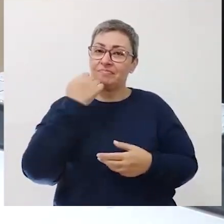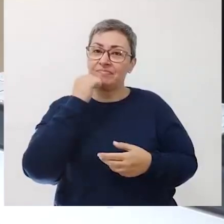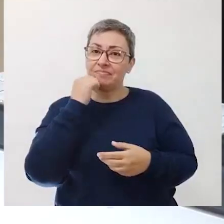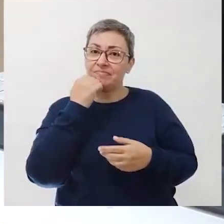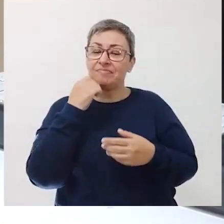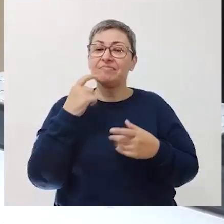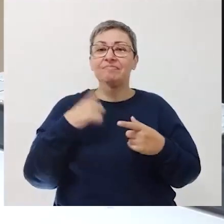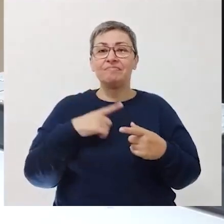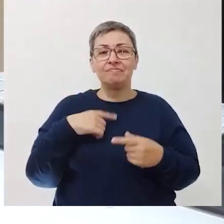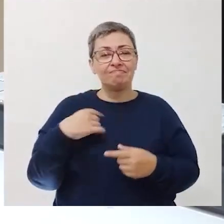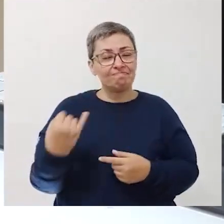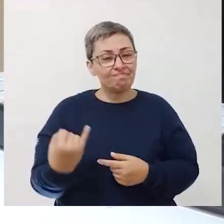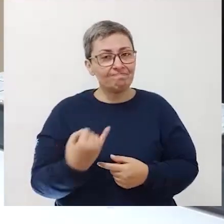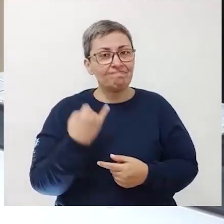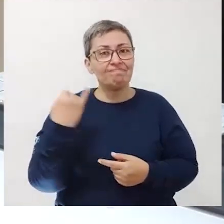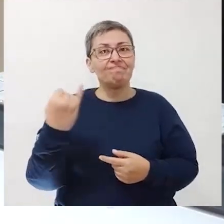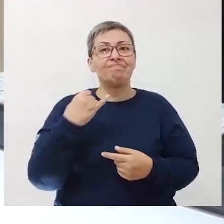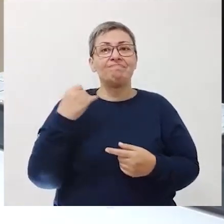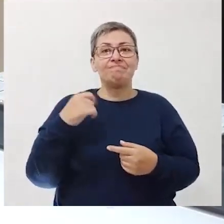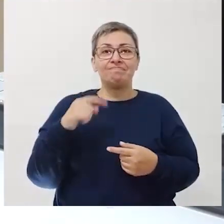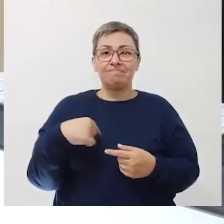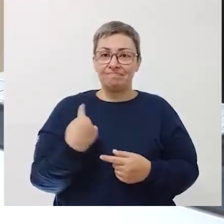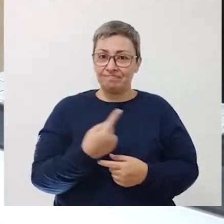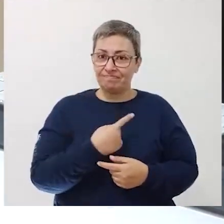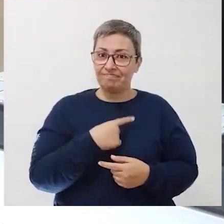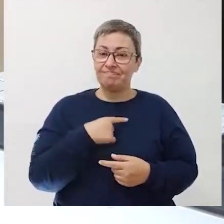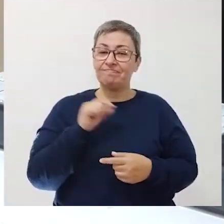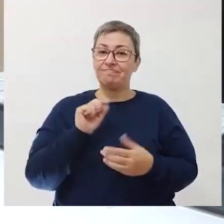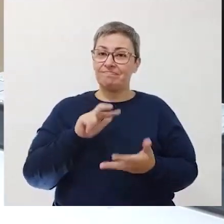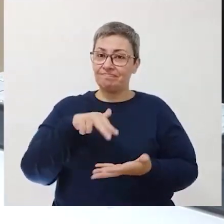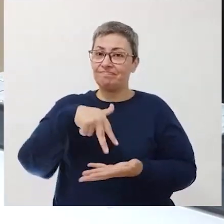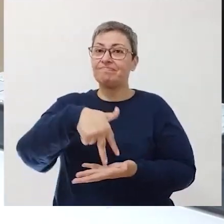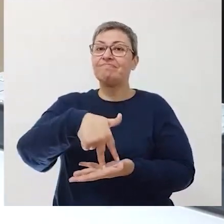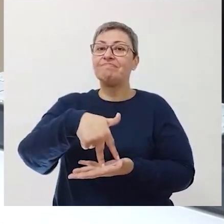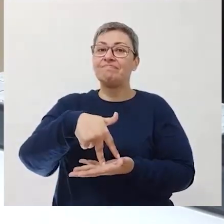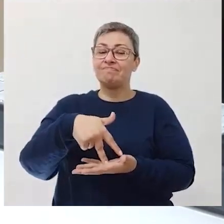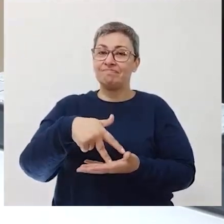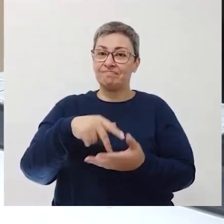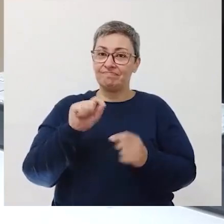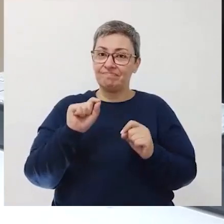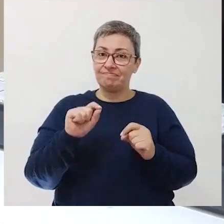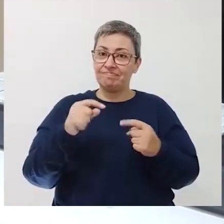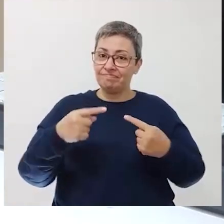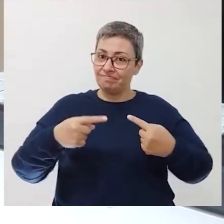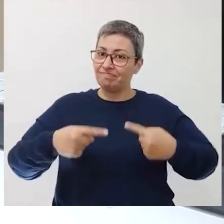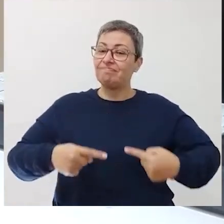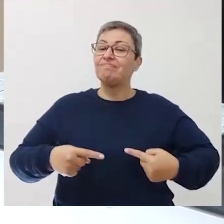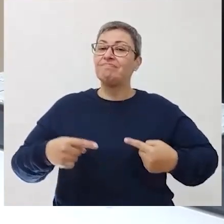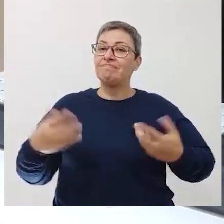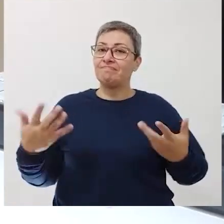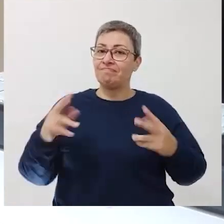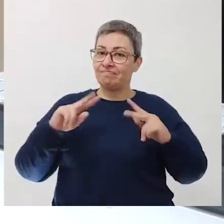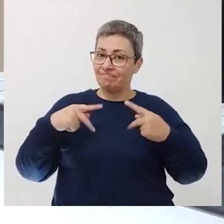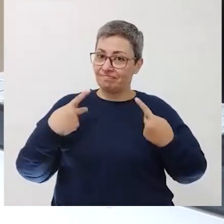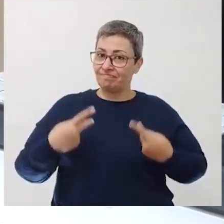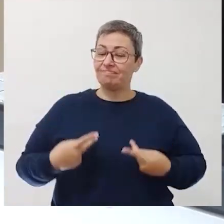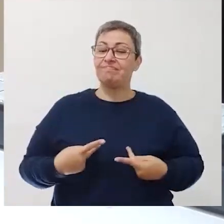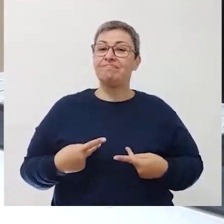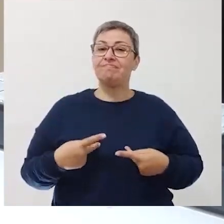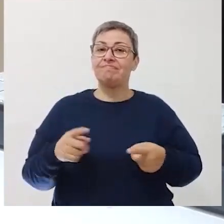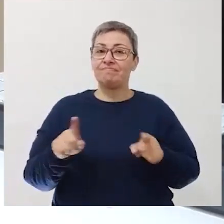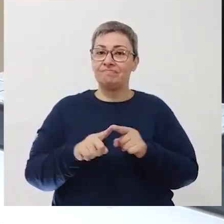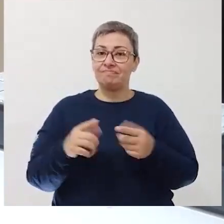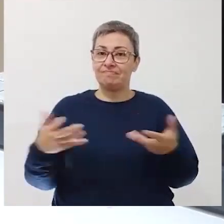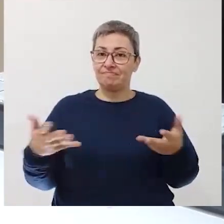da ciência é importante no nosso posicionamento frente aos desafios da